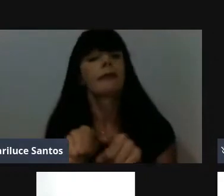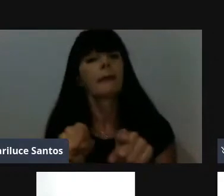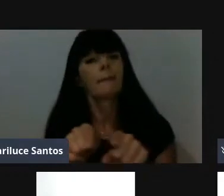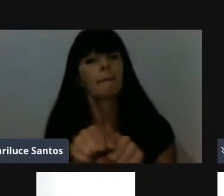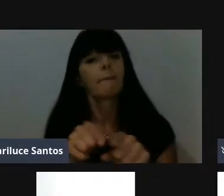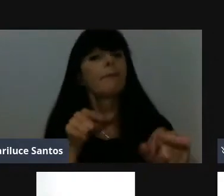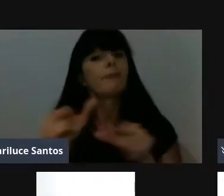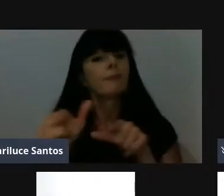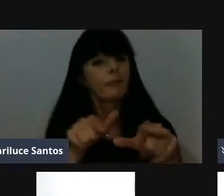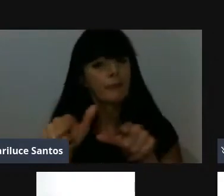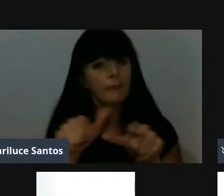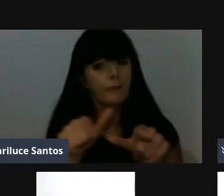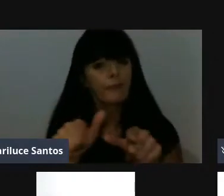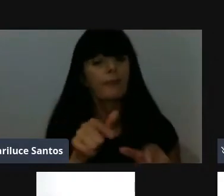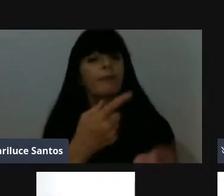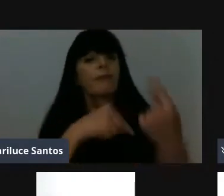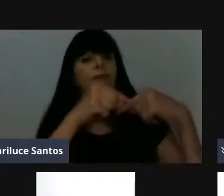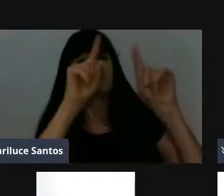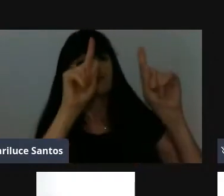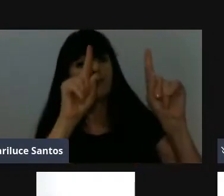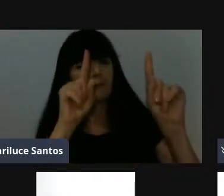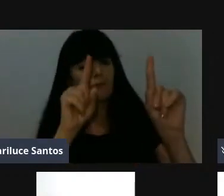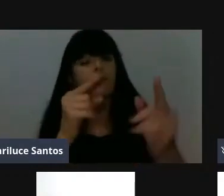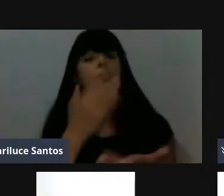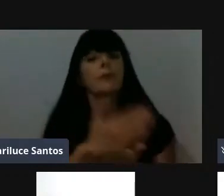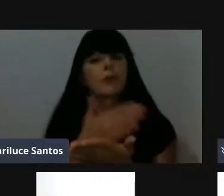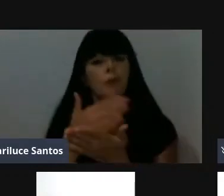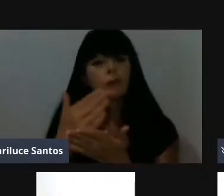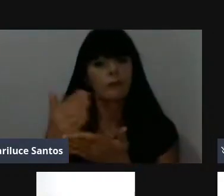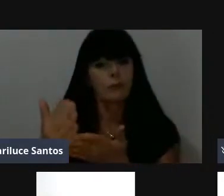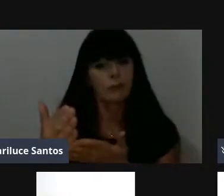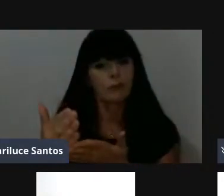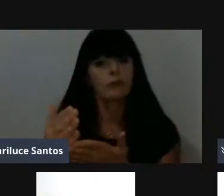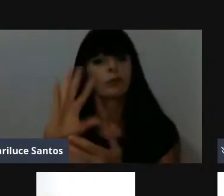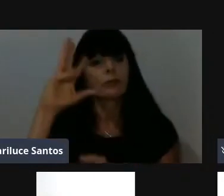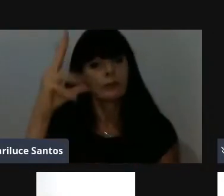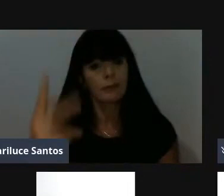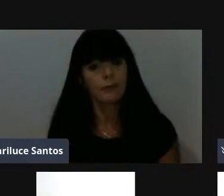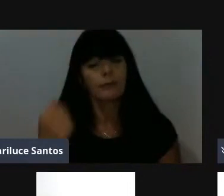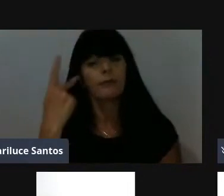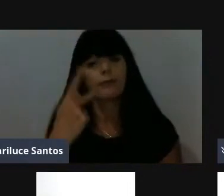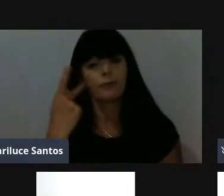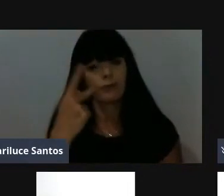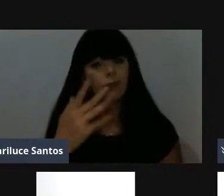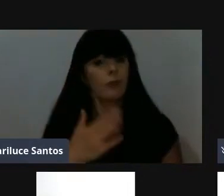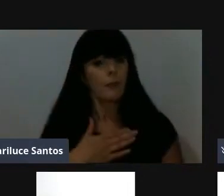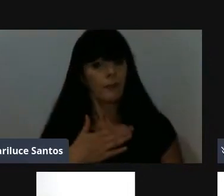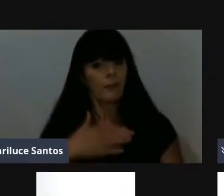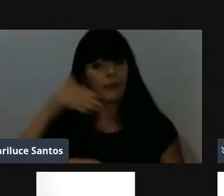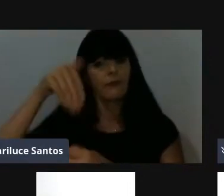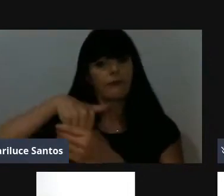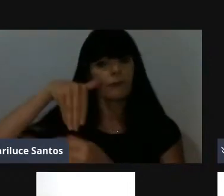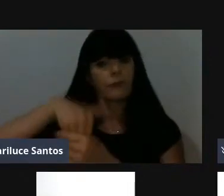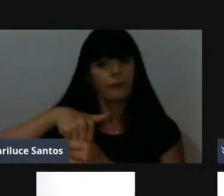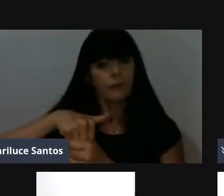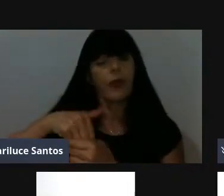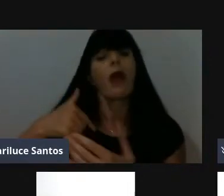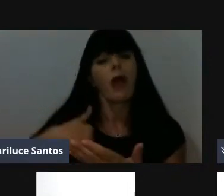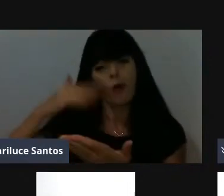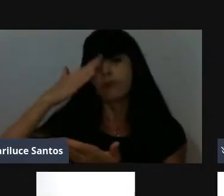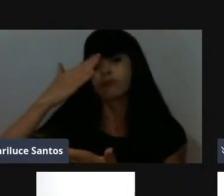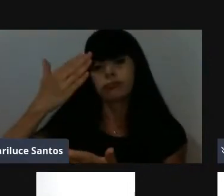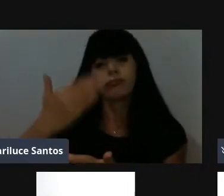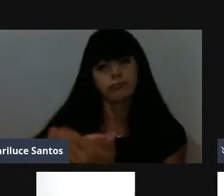trabalho, né, desenvolvido no exercício do seu mandato. E a minha votação nas últimas eleições, eu acredito no meu